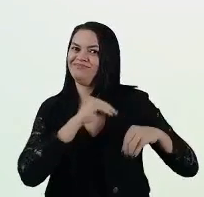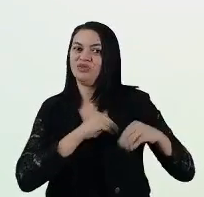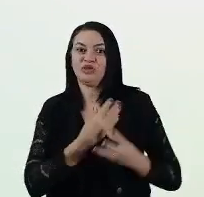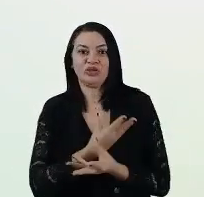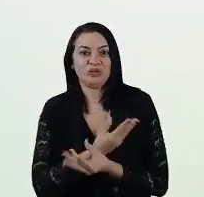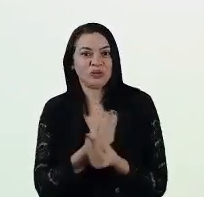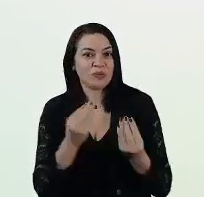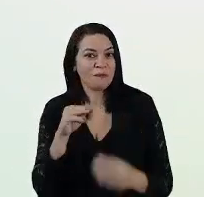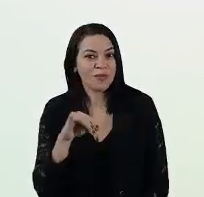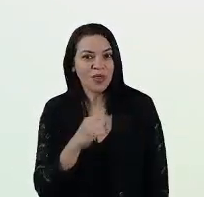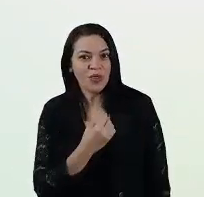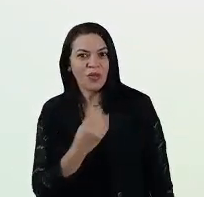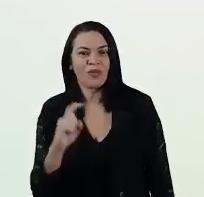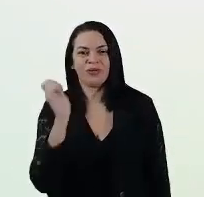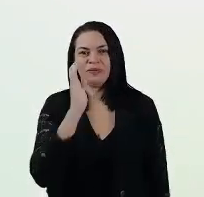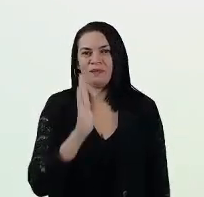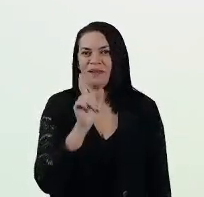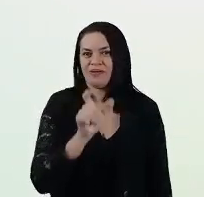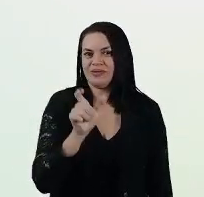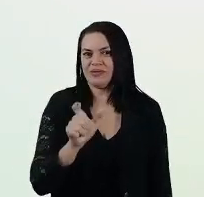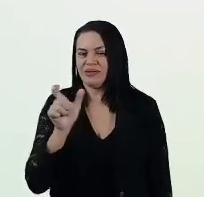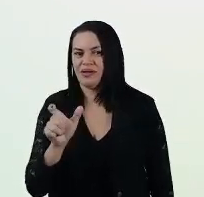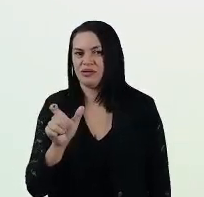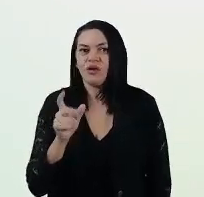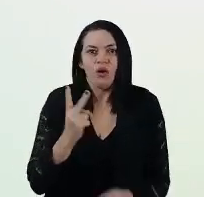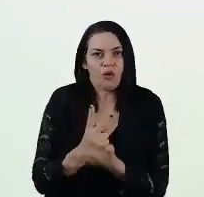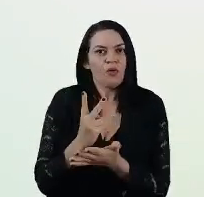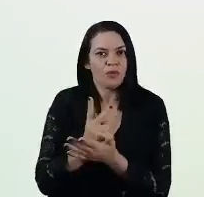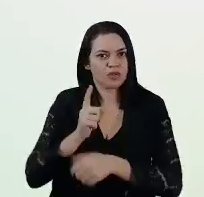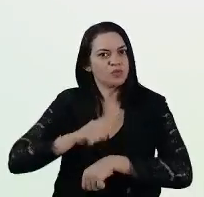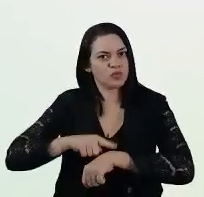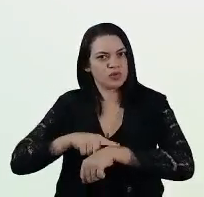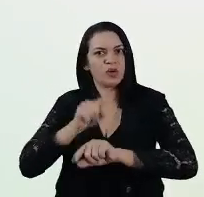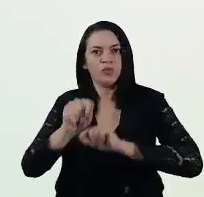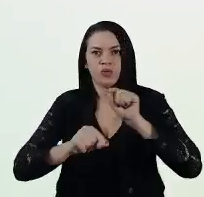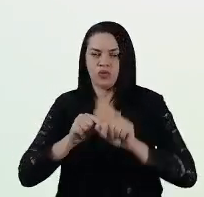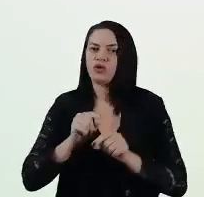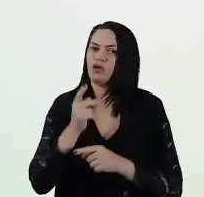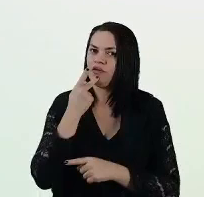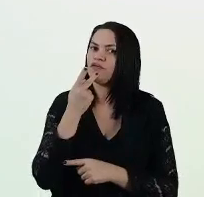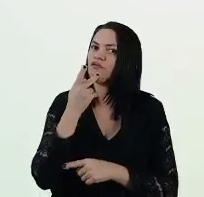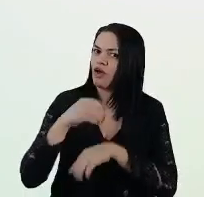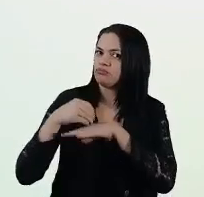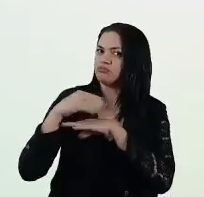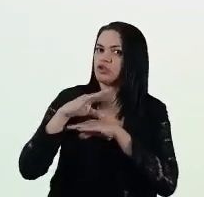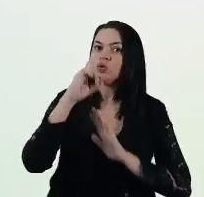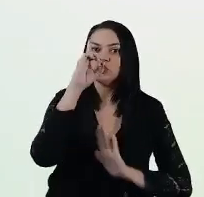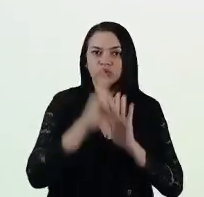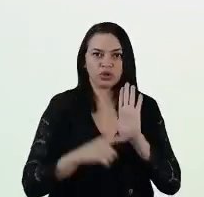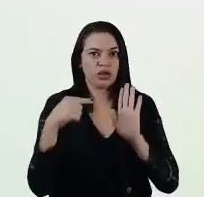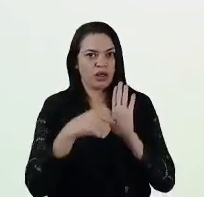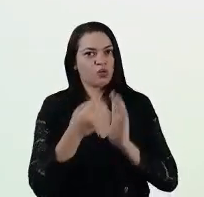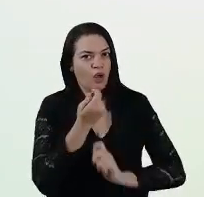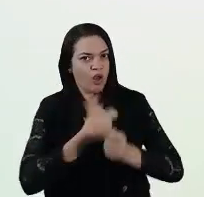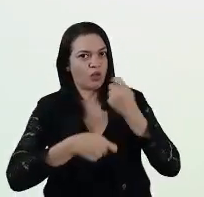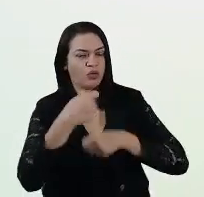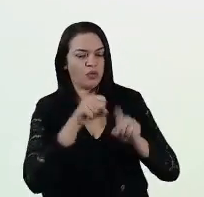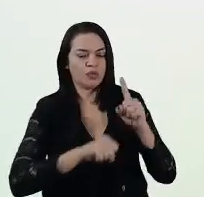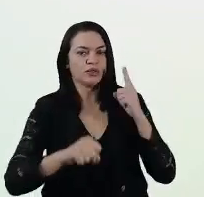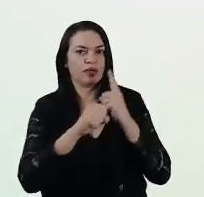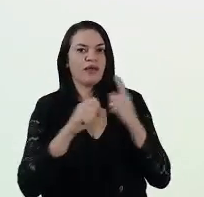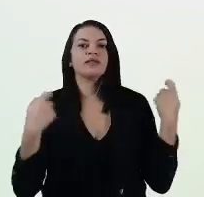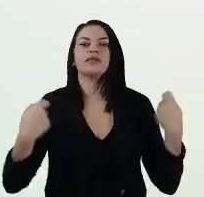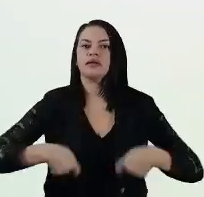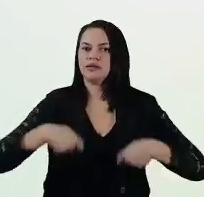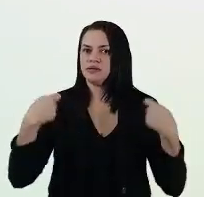de brasileiros. Ao mesmo tempo, enfatizo, no que se refere aos direitos econômicos e sociais, a